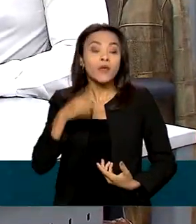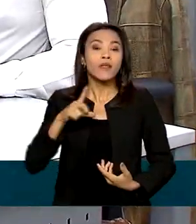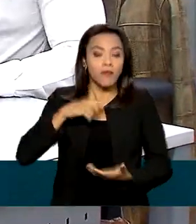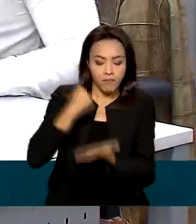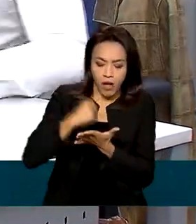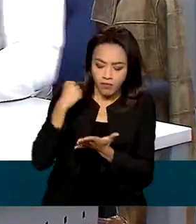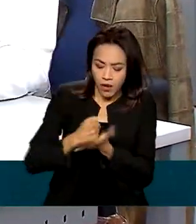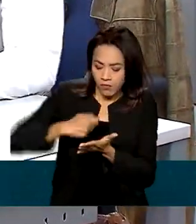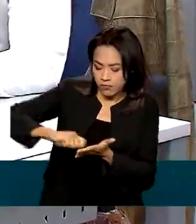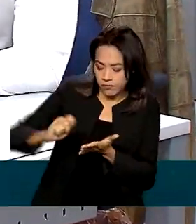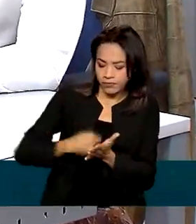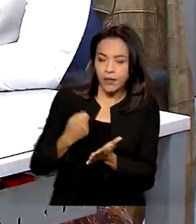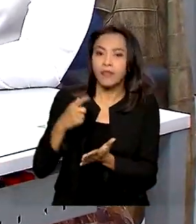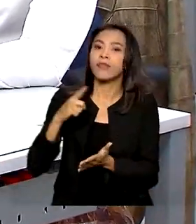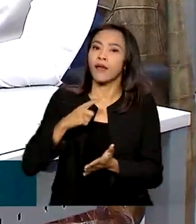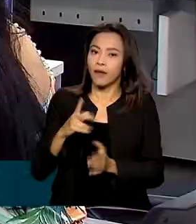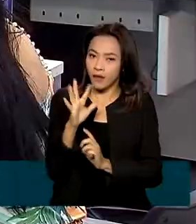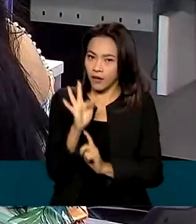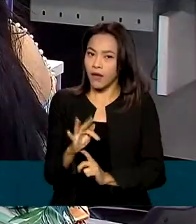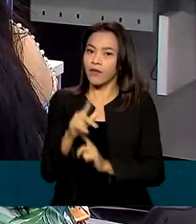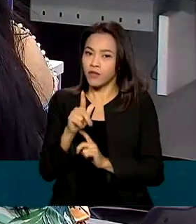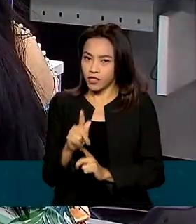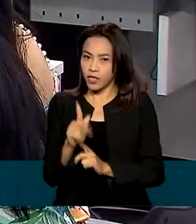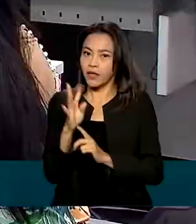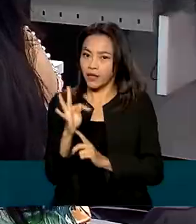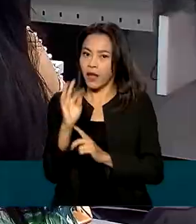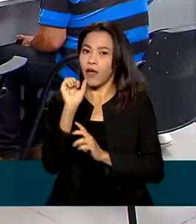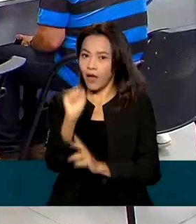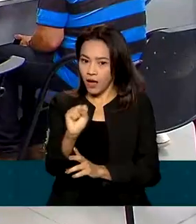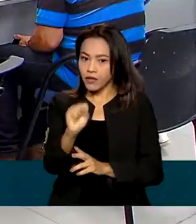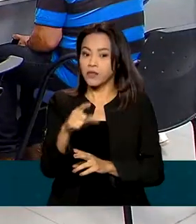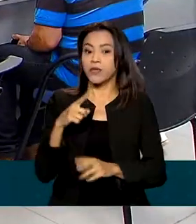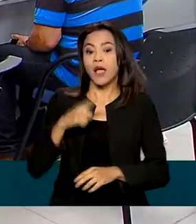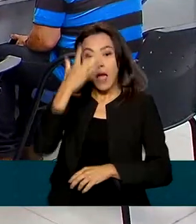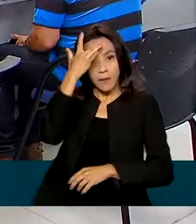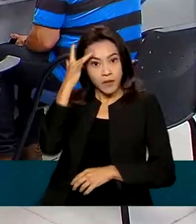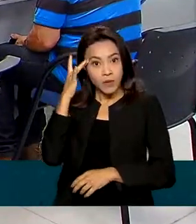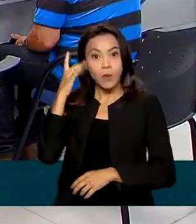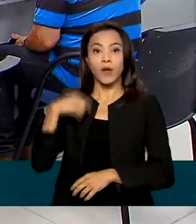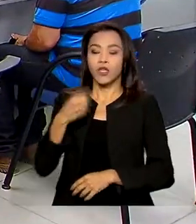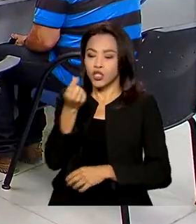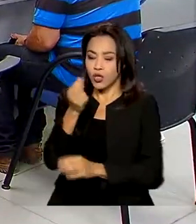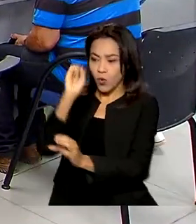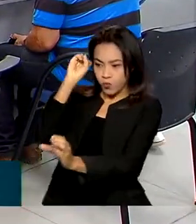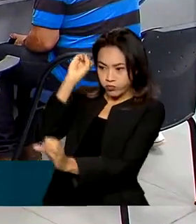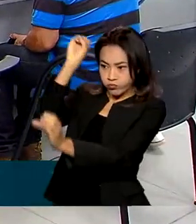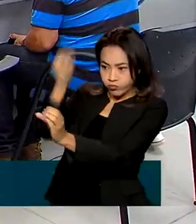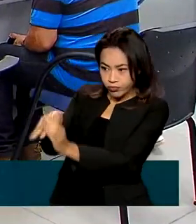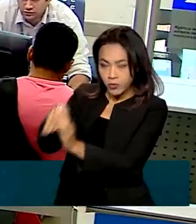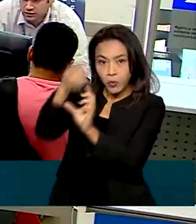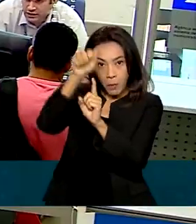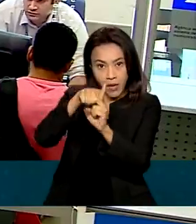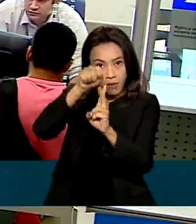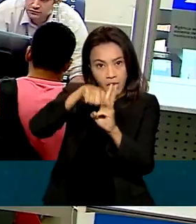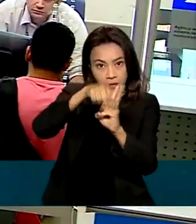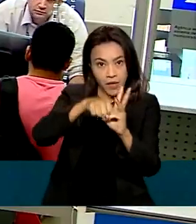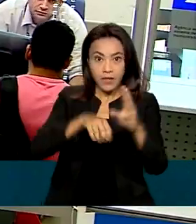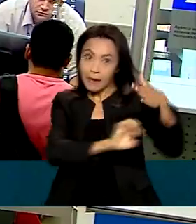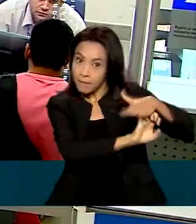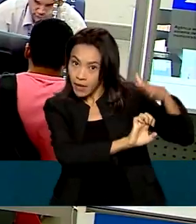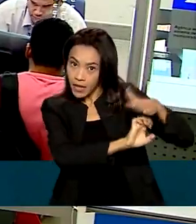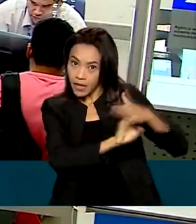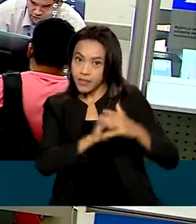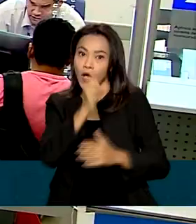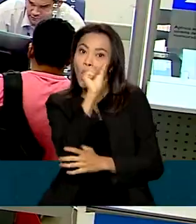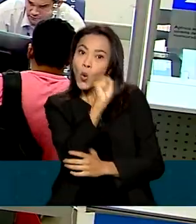possui uma conta do FGTS na Caixa Econômica. O empregador deposita no começo do mês 8% do